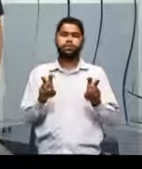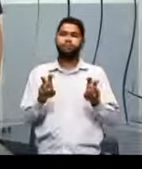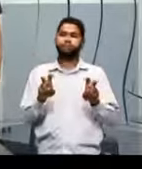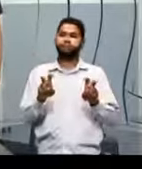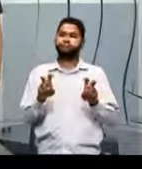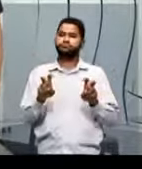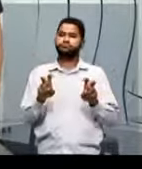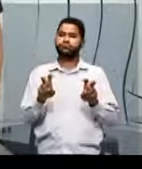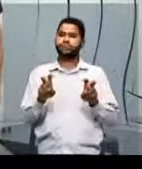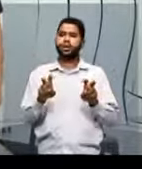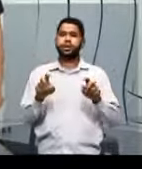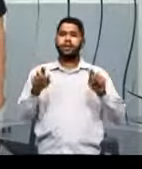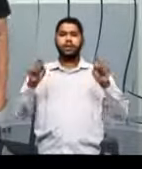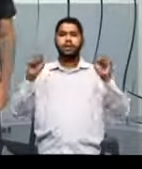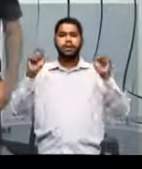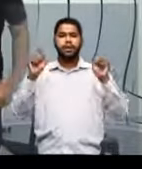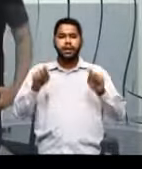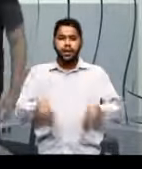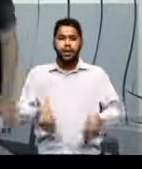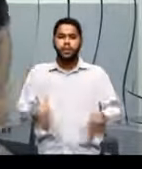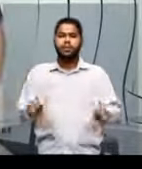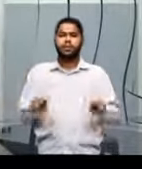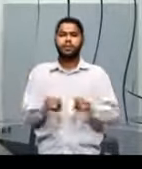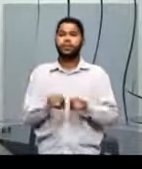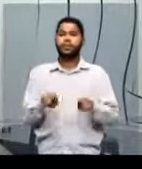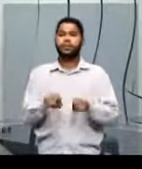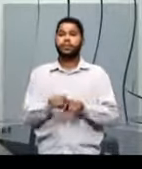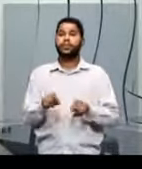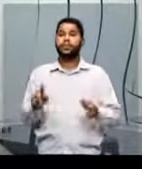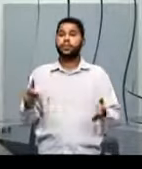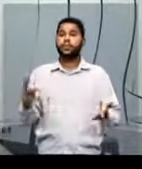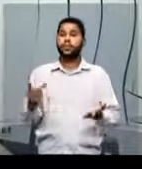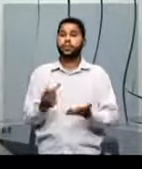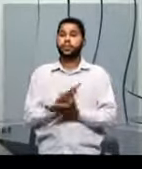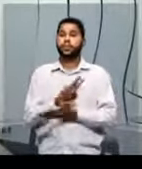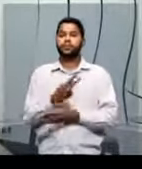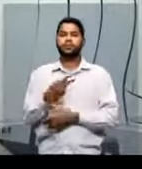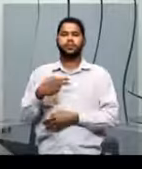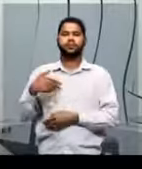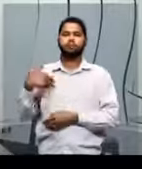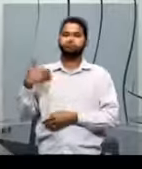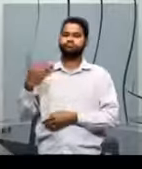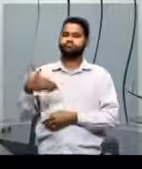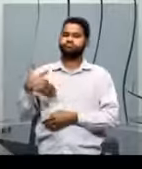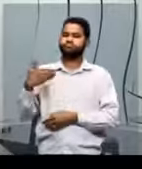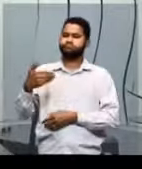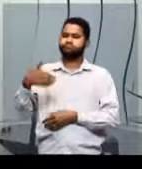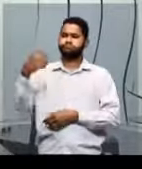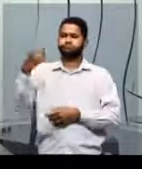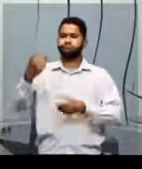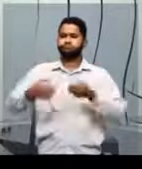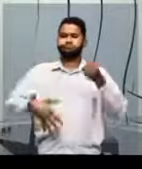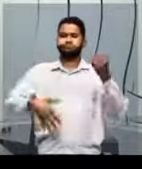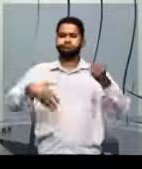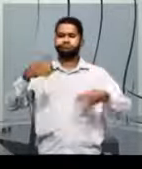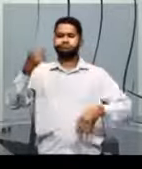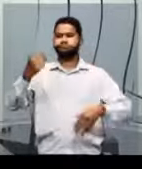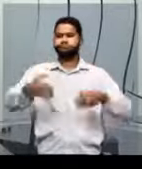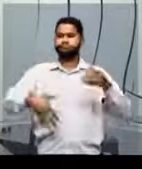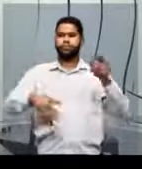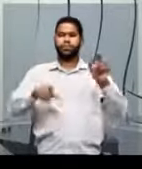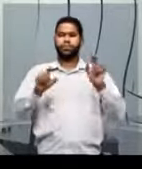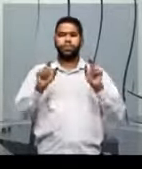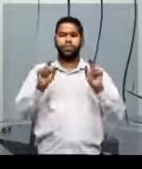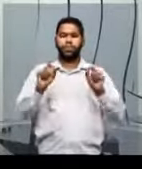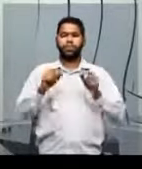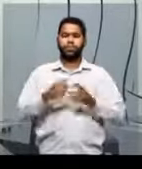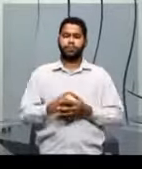capaz de cair. Que já vem sido falado há um bom tempo. Que é a